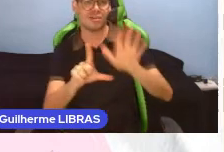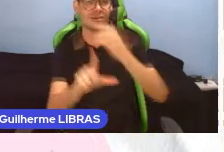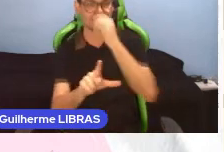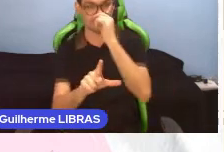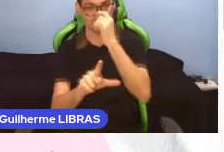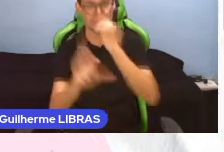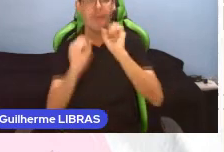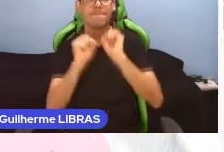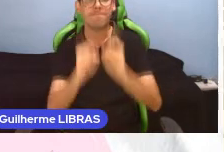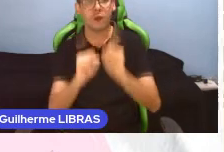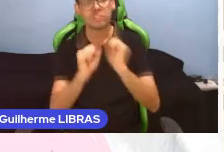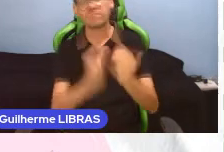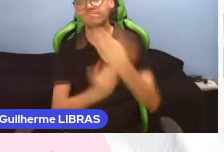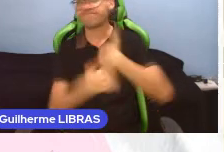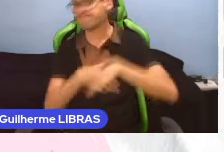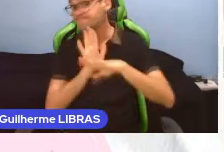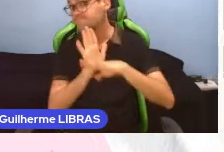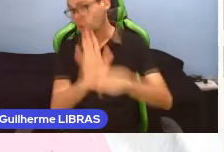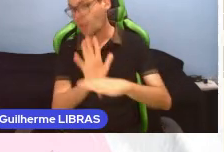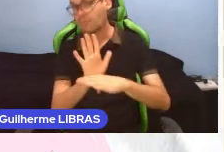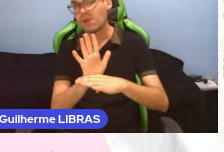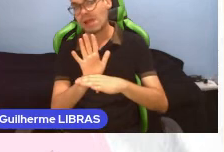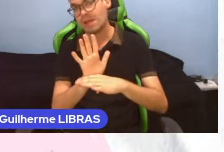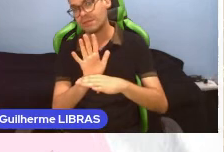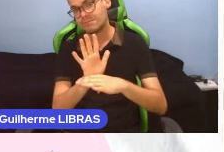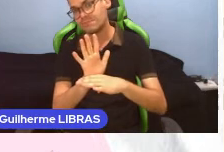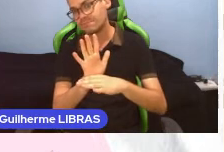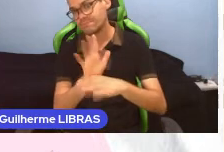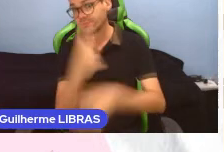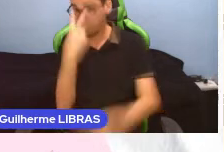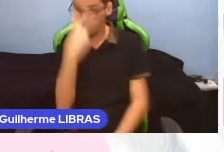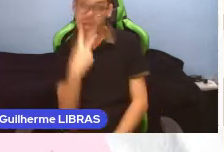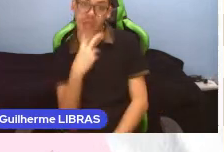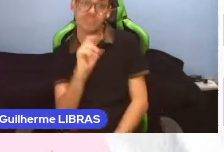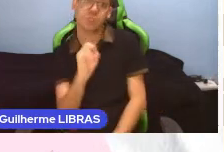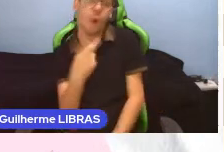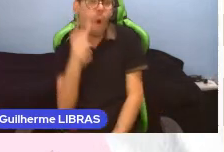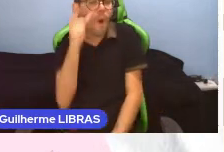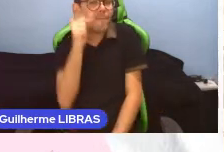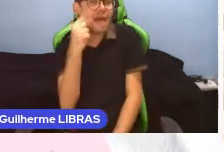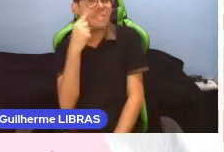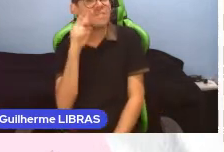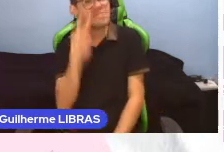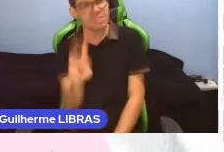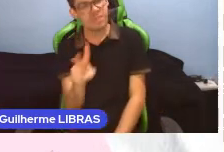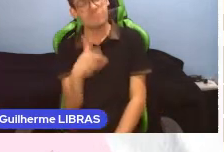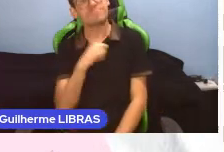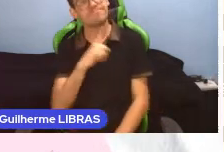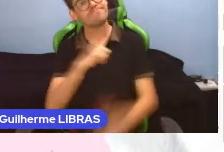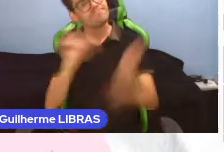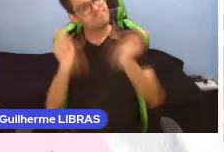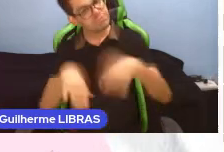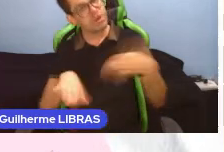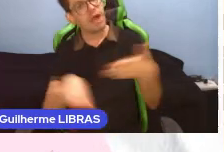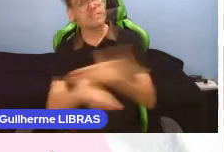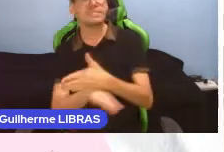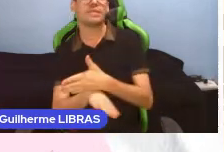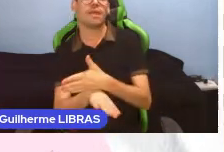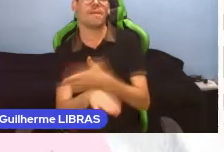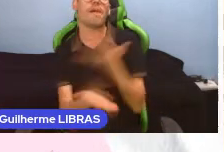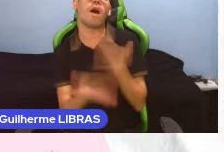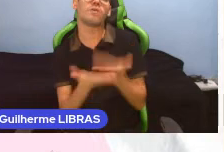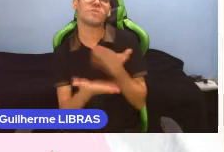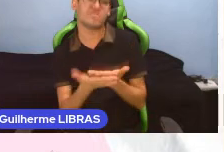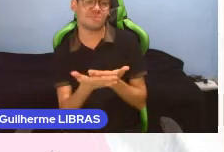colaborar com as pessoas cegas e com baixa visão, além de tornar o conteúdo acessível aos estudantes que ainda estejam em